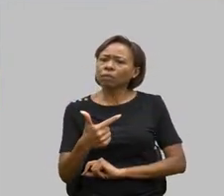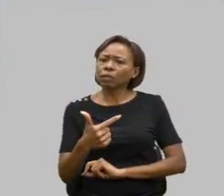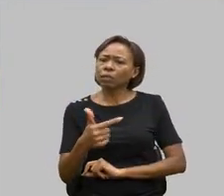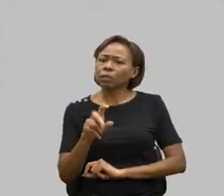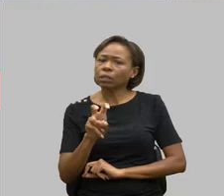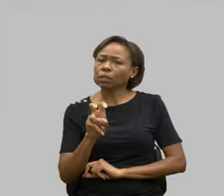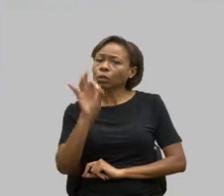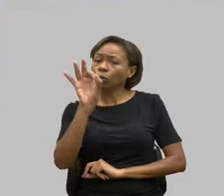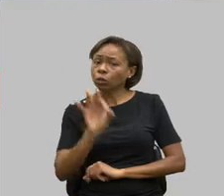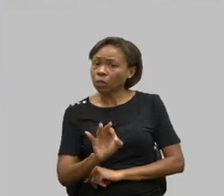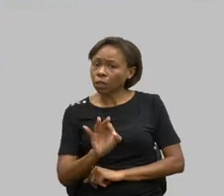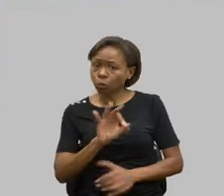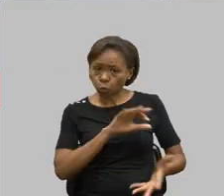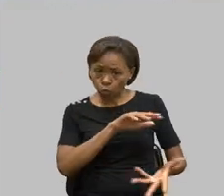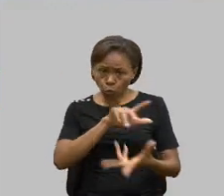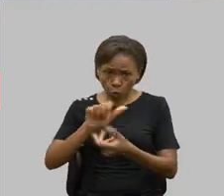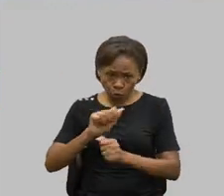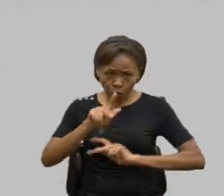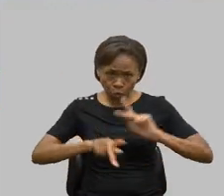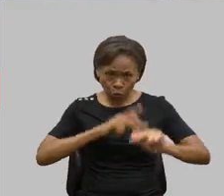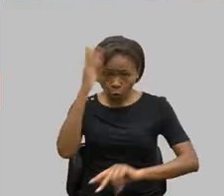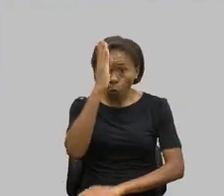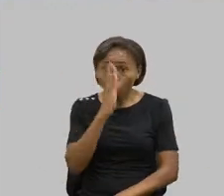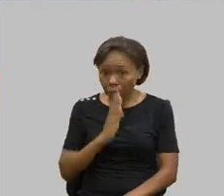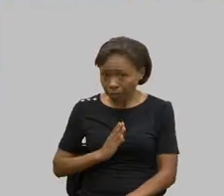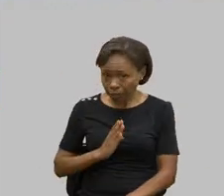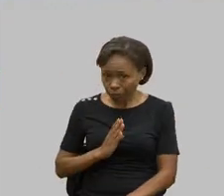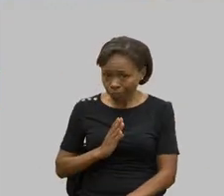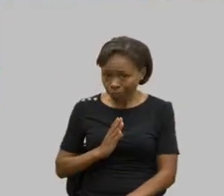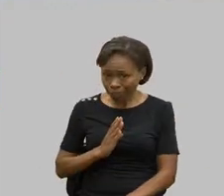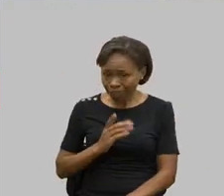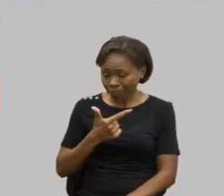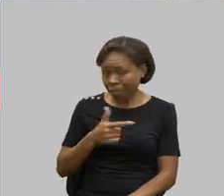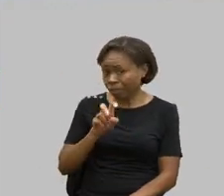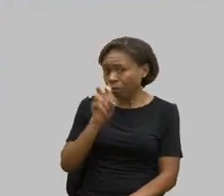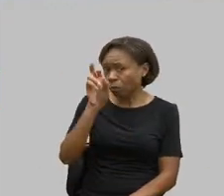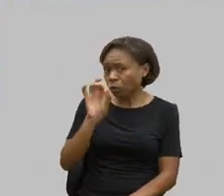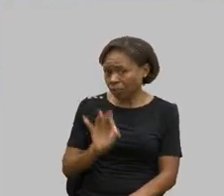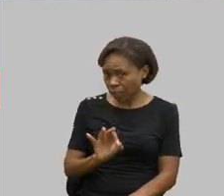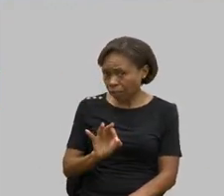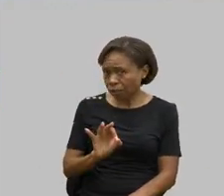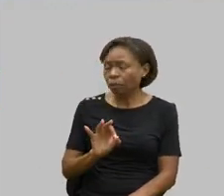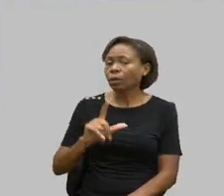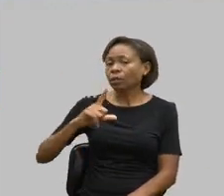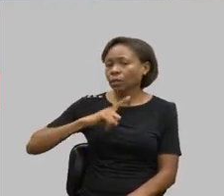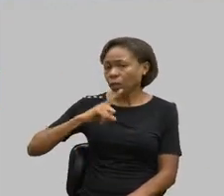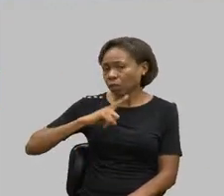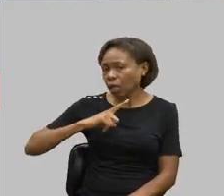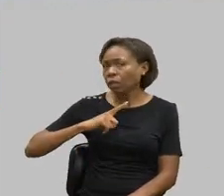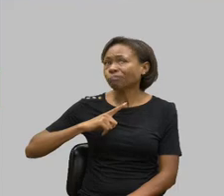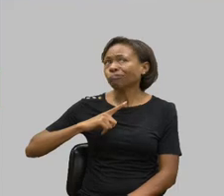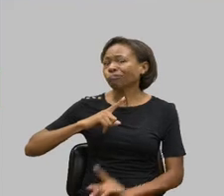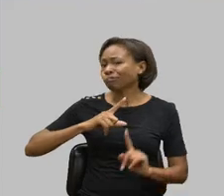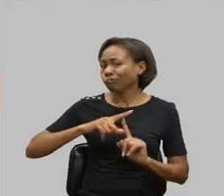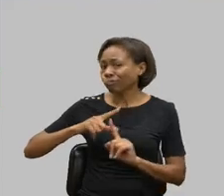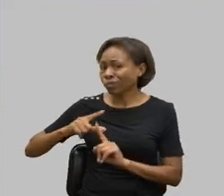nossa população, dos brasileiros, tem algum tipo de deficiência.